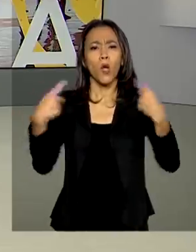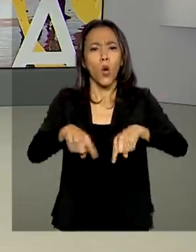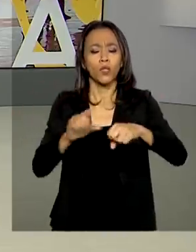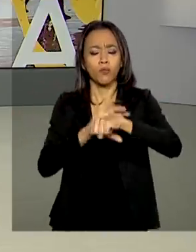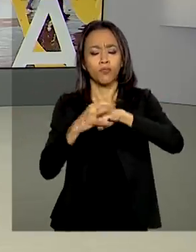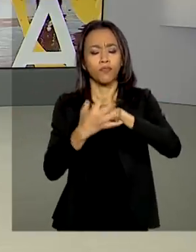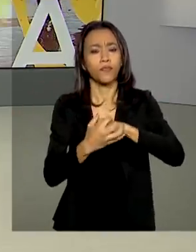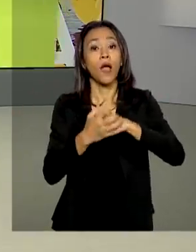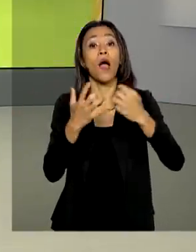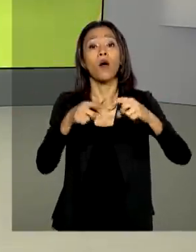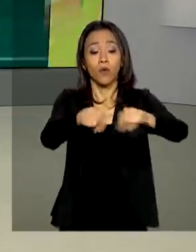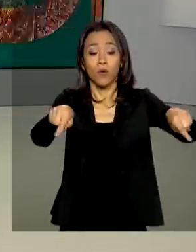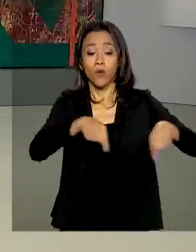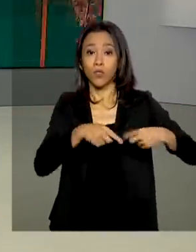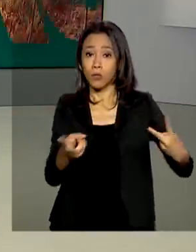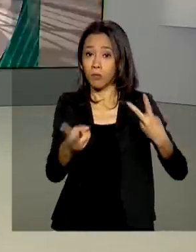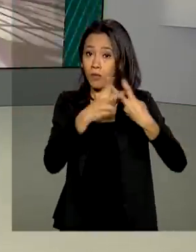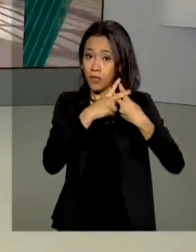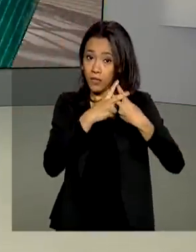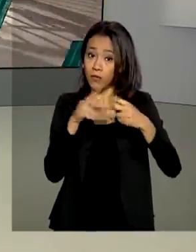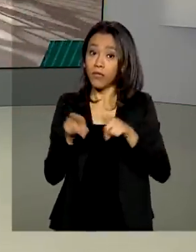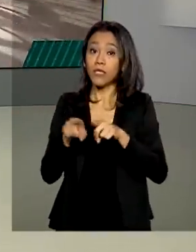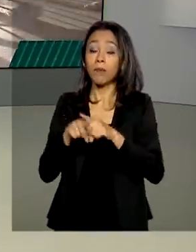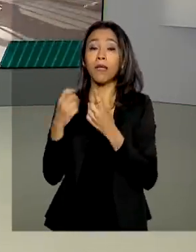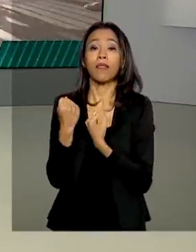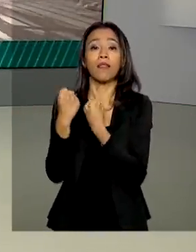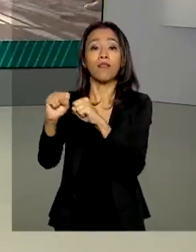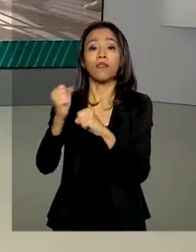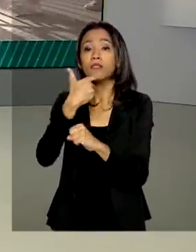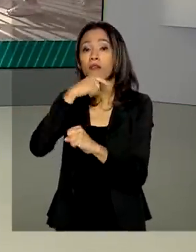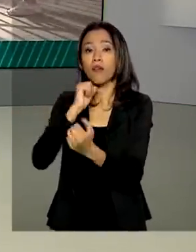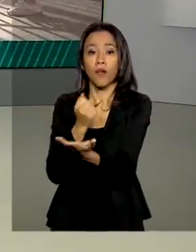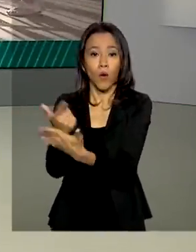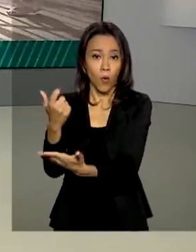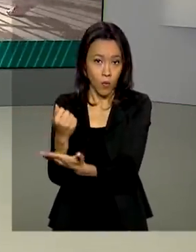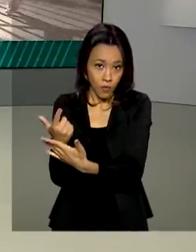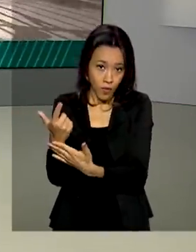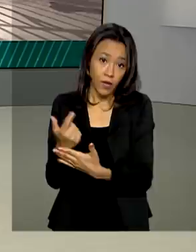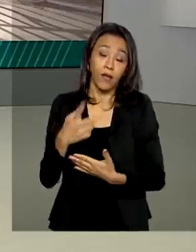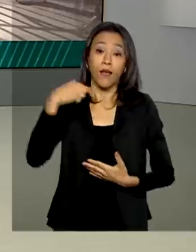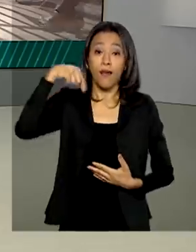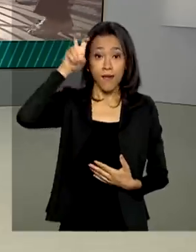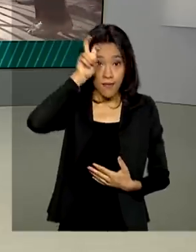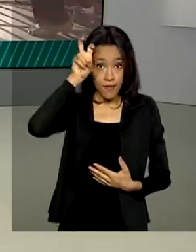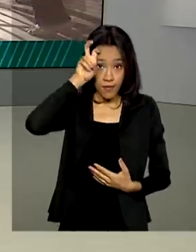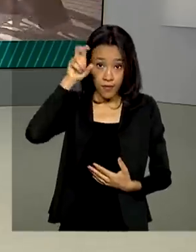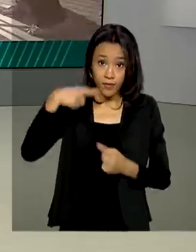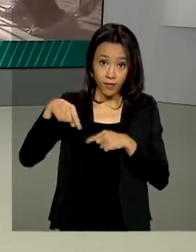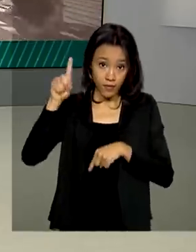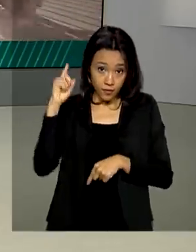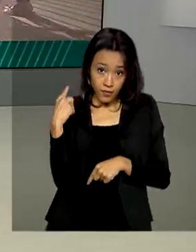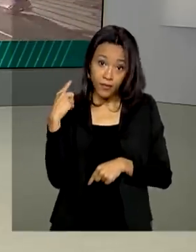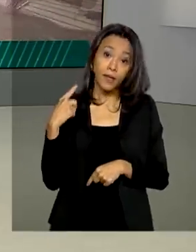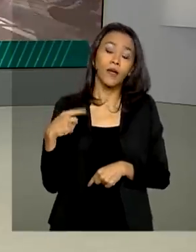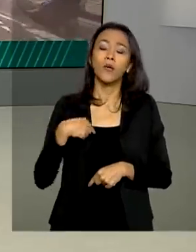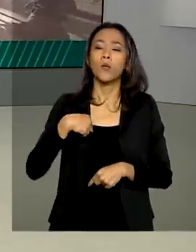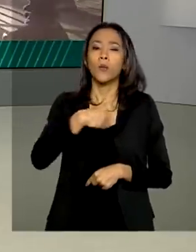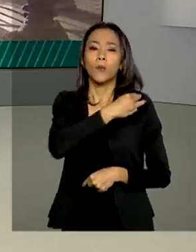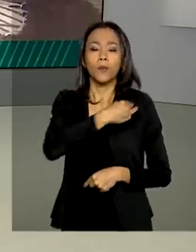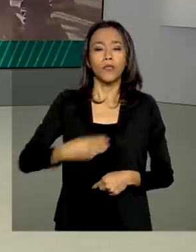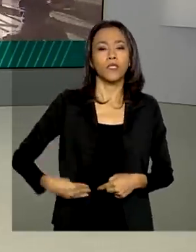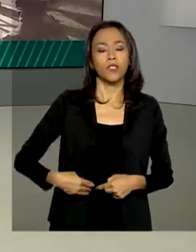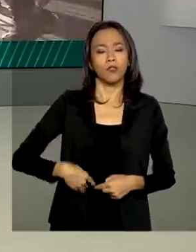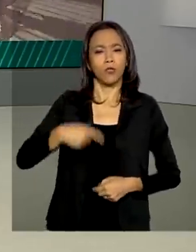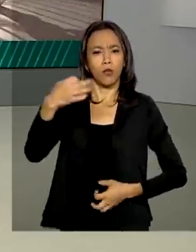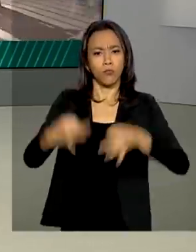presídios e defesa dos direitos do consumidor. Nessa quinta-feira, o ministro da Justiça e Segurança Pública, Sérgio Moro, falou